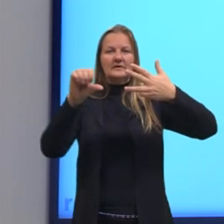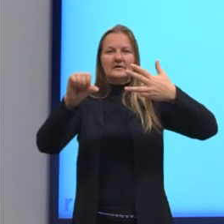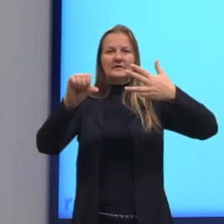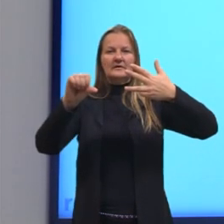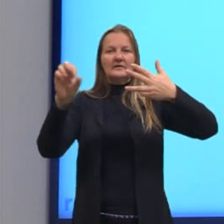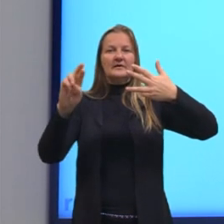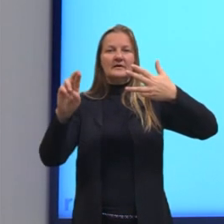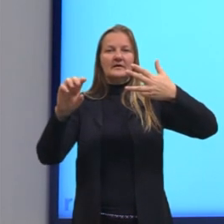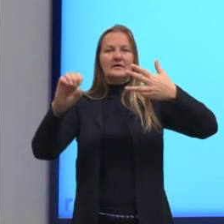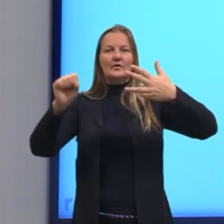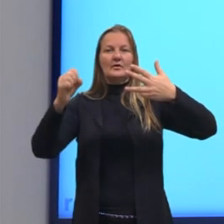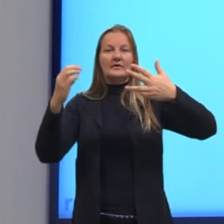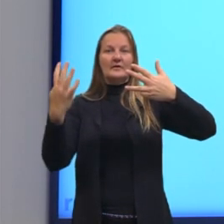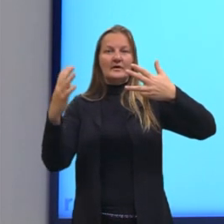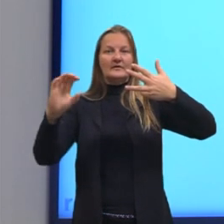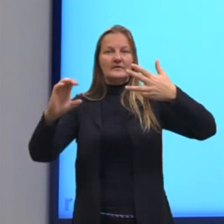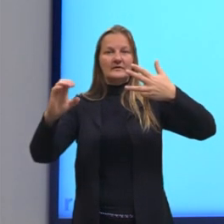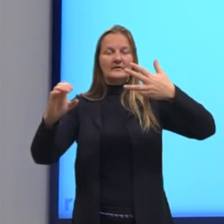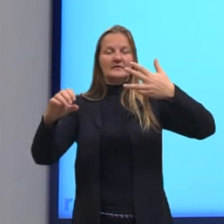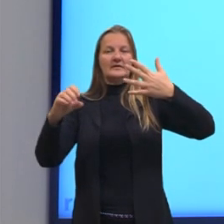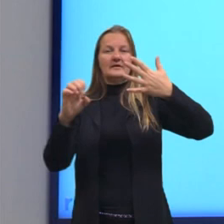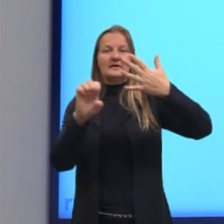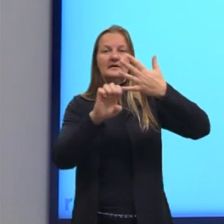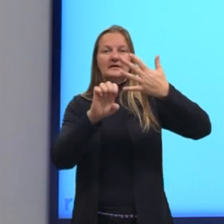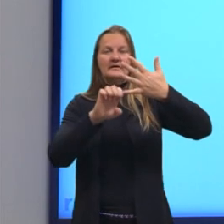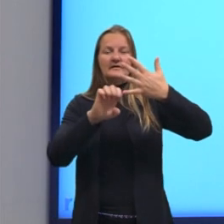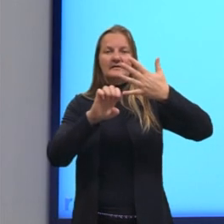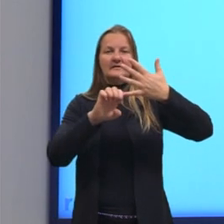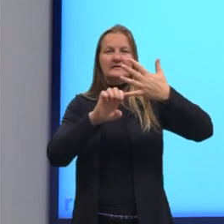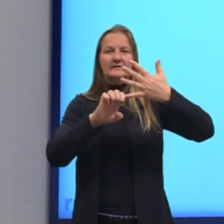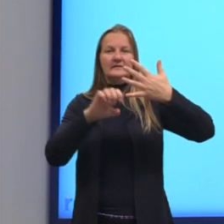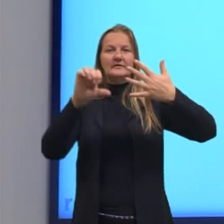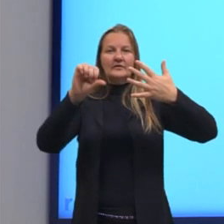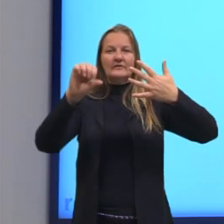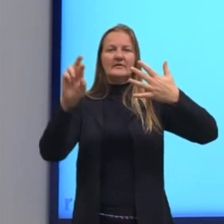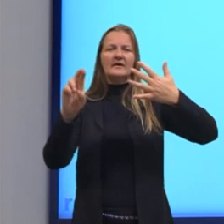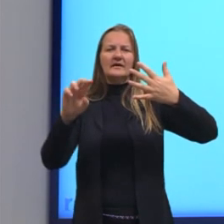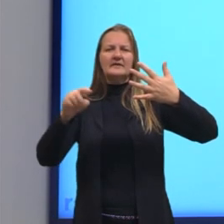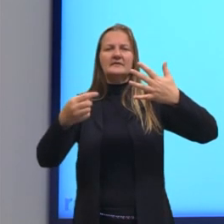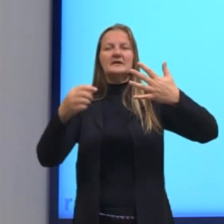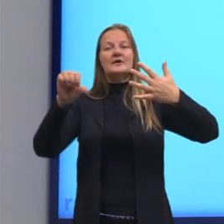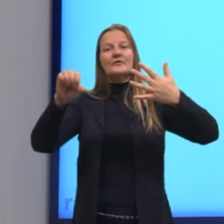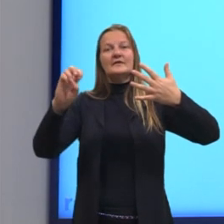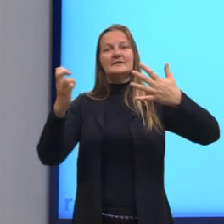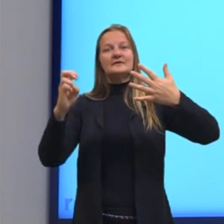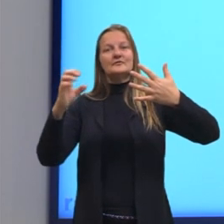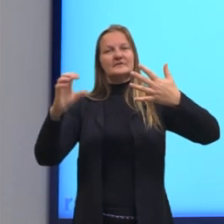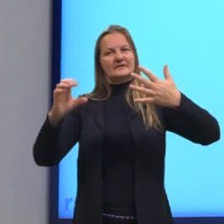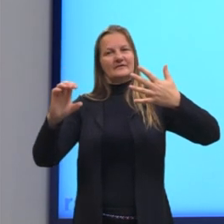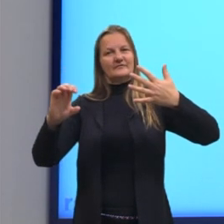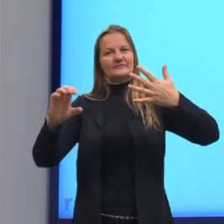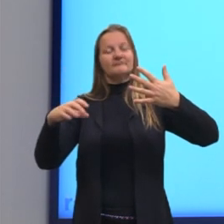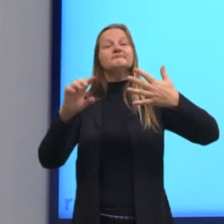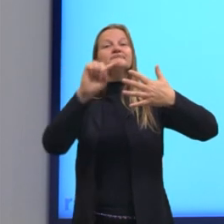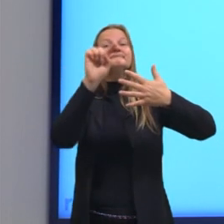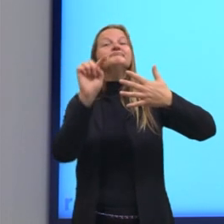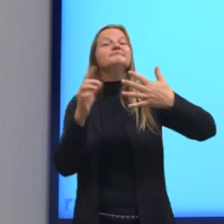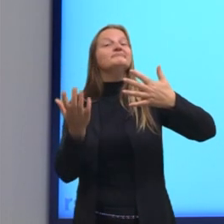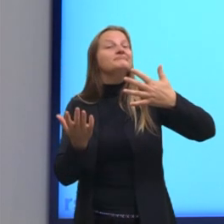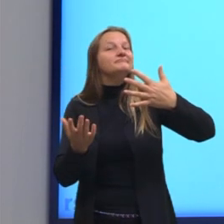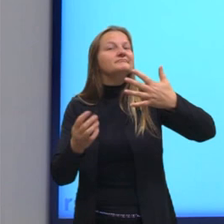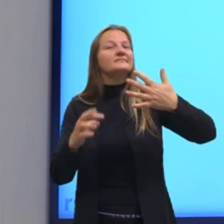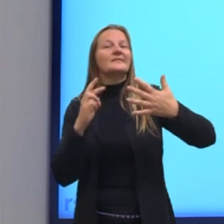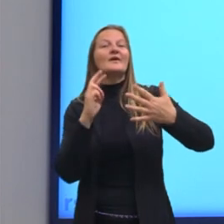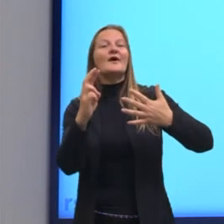9 reais e 84 centavos. E letra E, 9 reais com 95 centavos. Então, essas